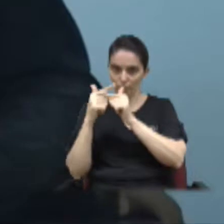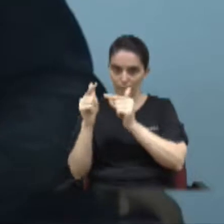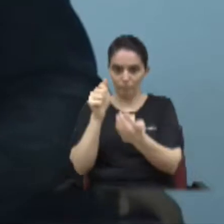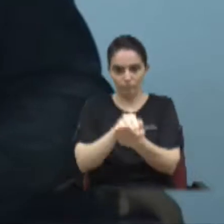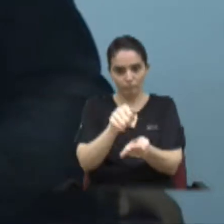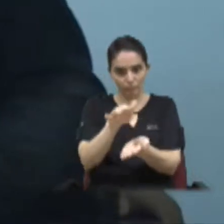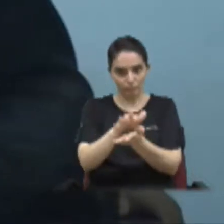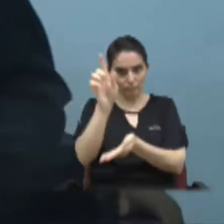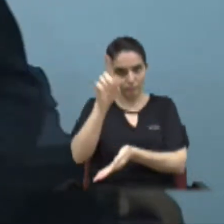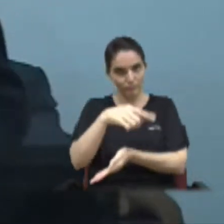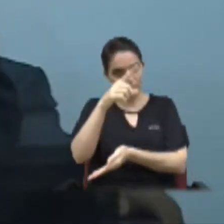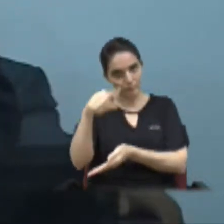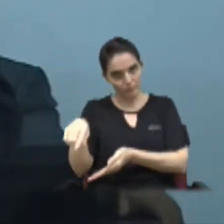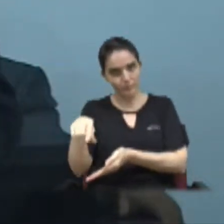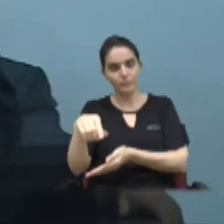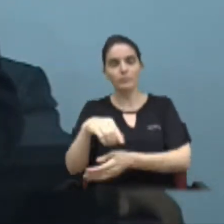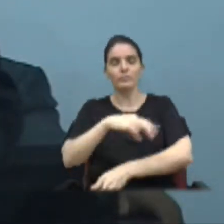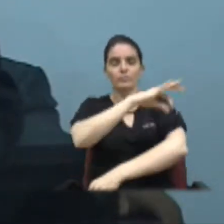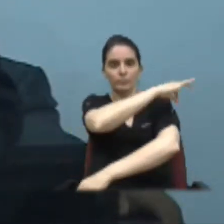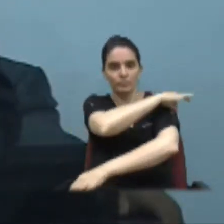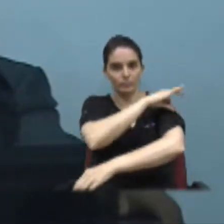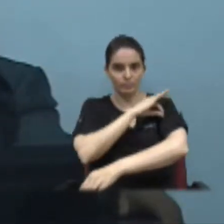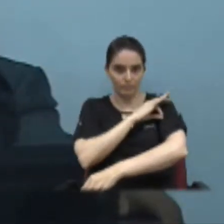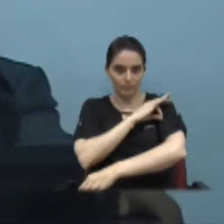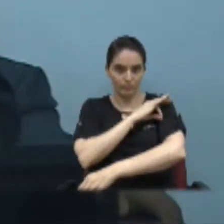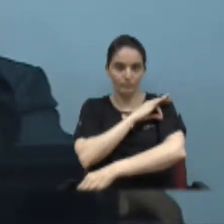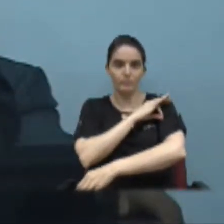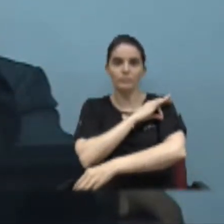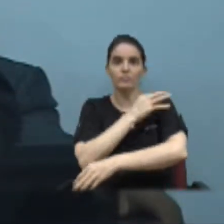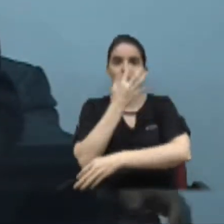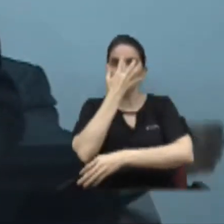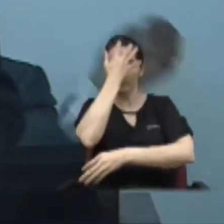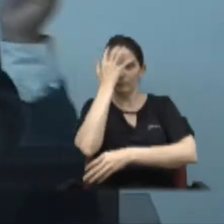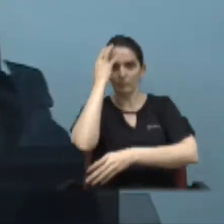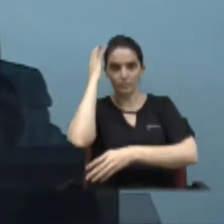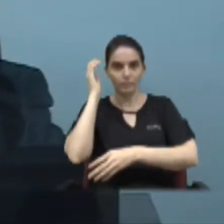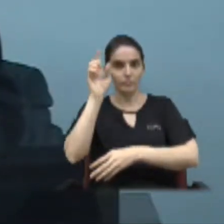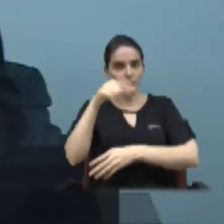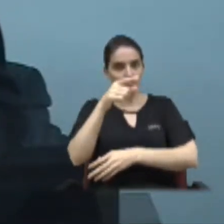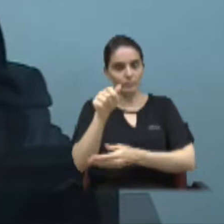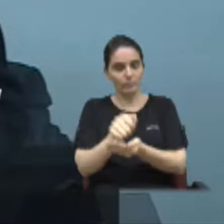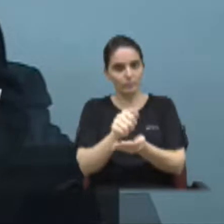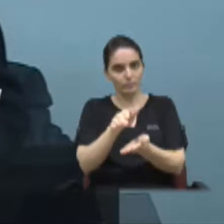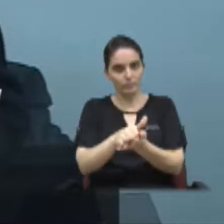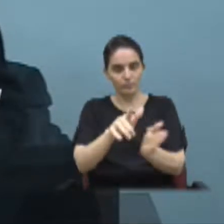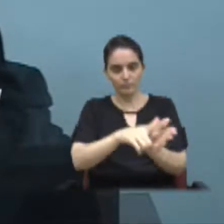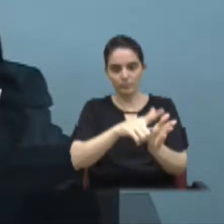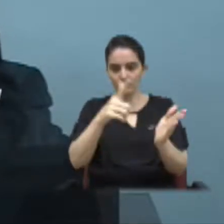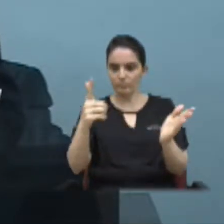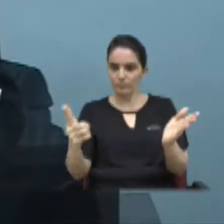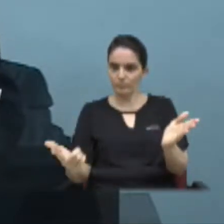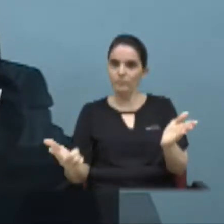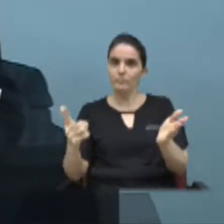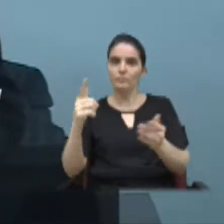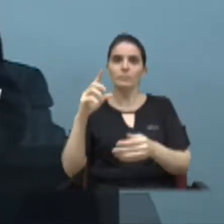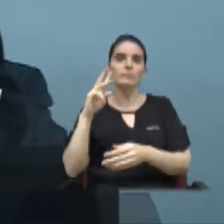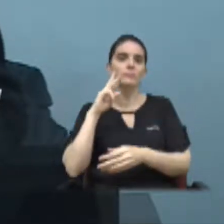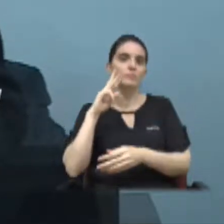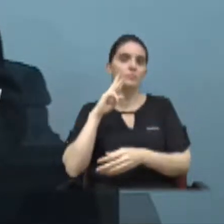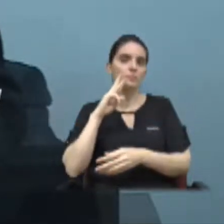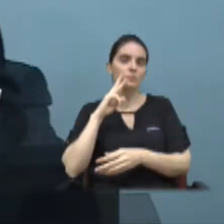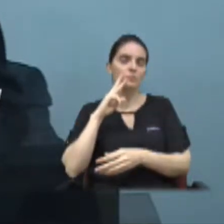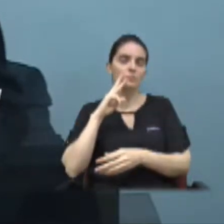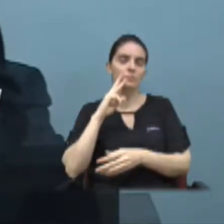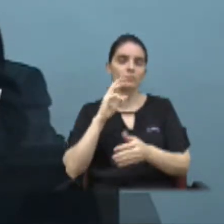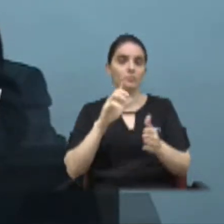assinado pelo prefeito Mário Butchão na tarde desta segunda-feira e que será publicado na edição desta terça-feira no Jornal